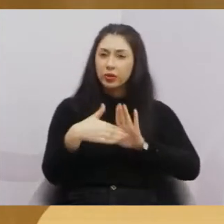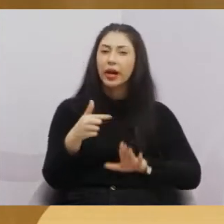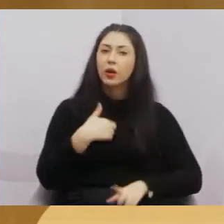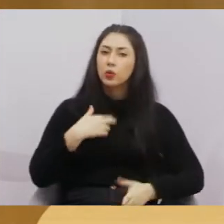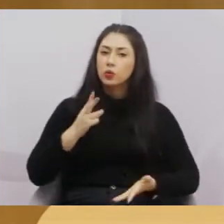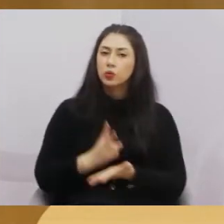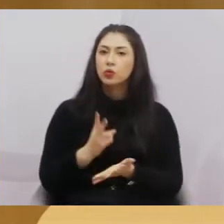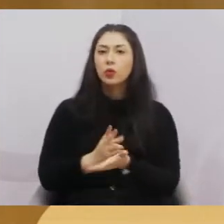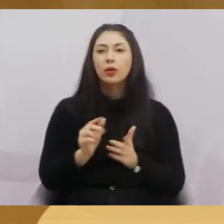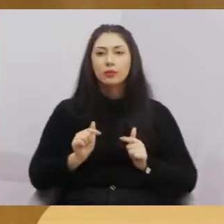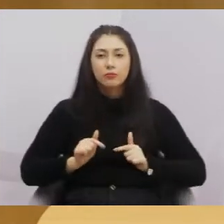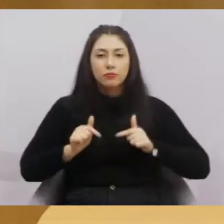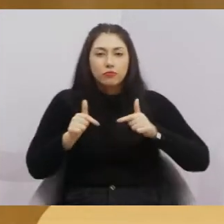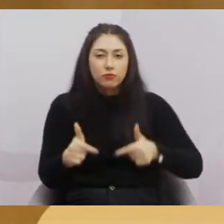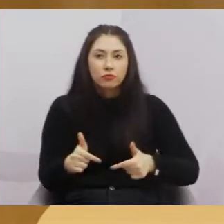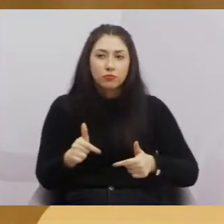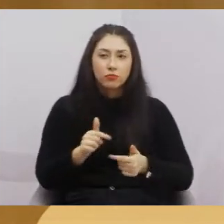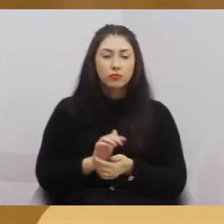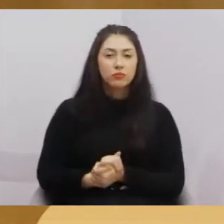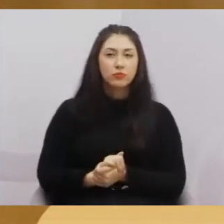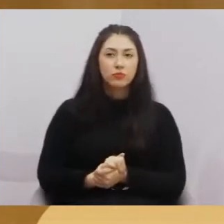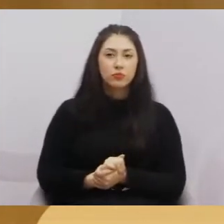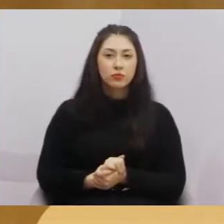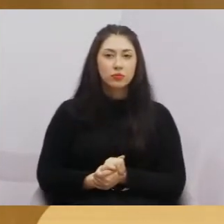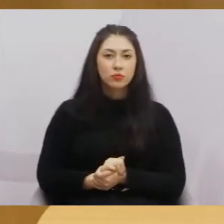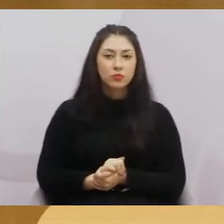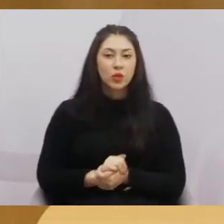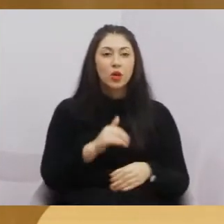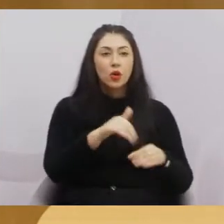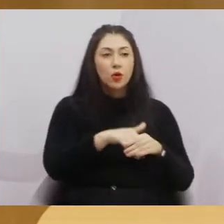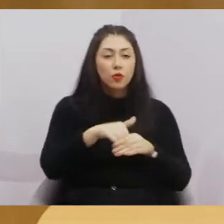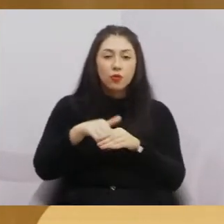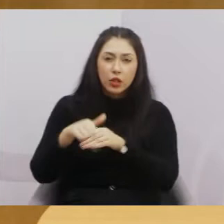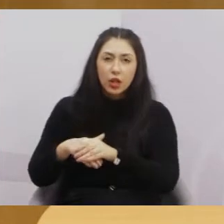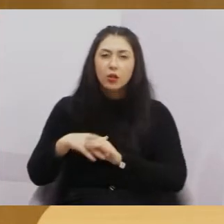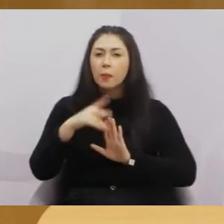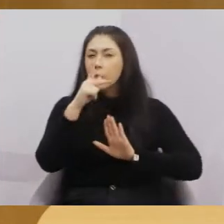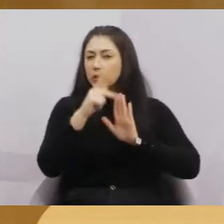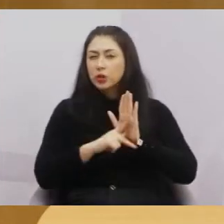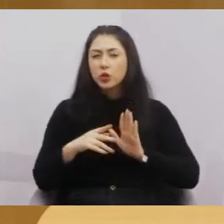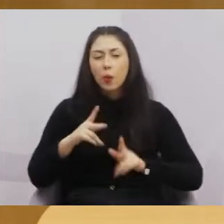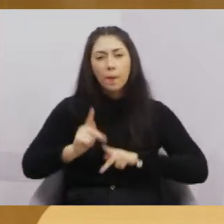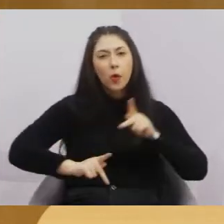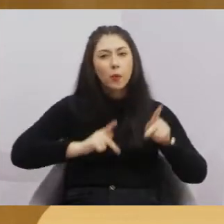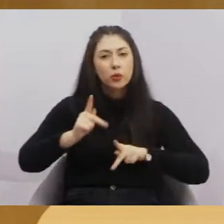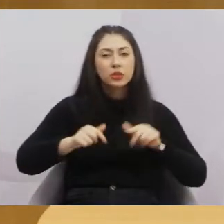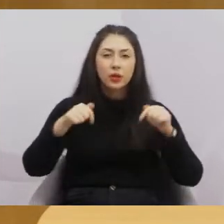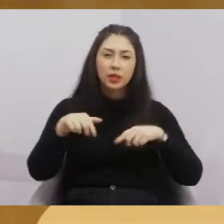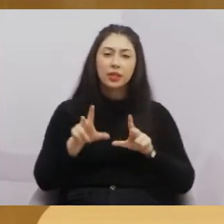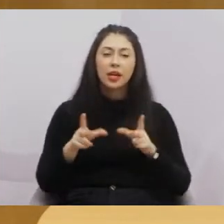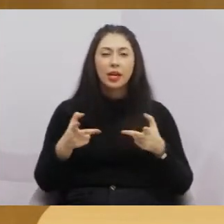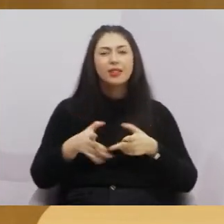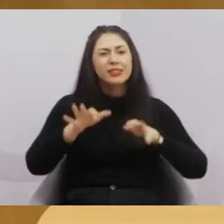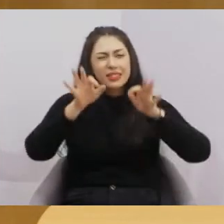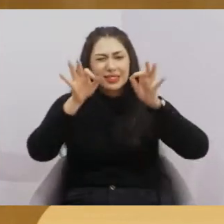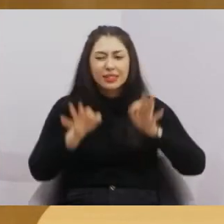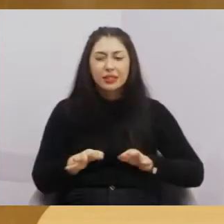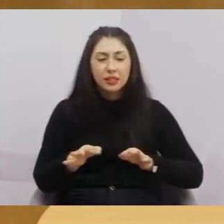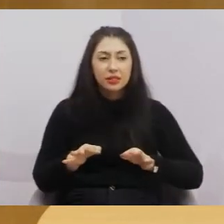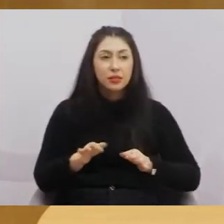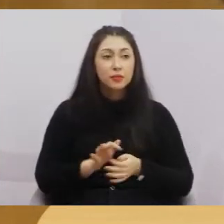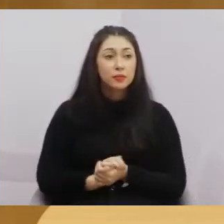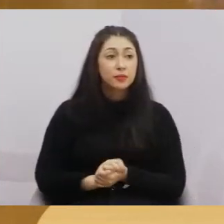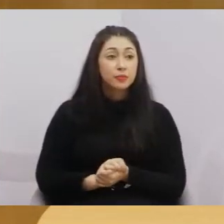defendendo que seja à noite para que sejam votados os projetos para que a população vêm para essa casa. Eu tenho certeza, vereador